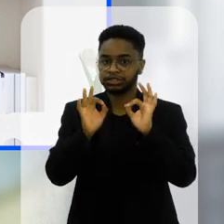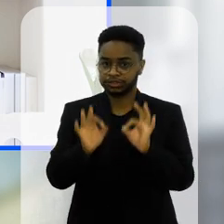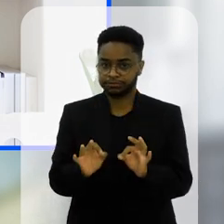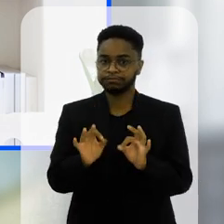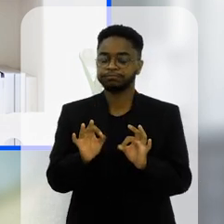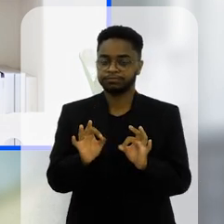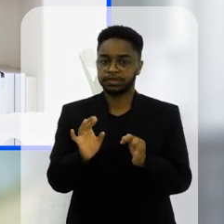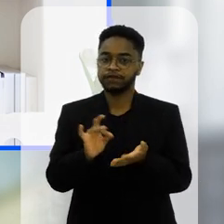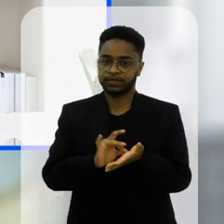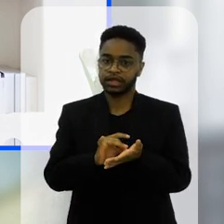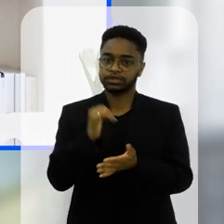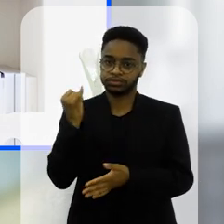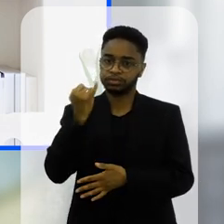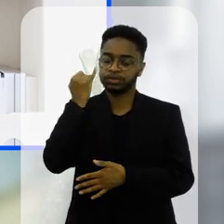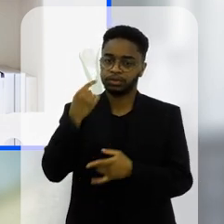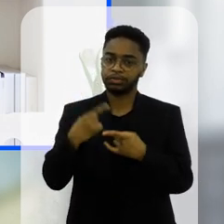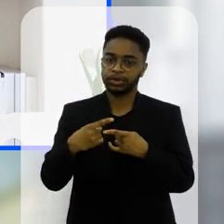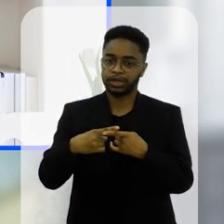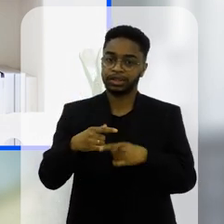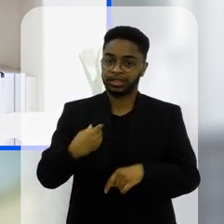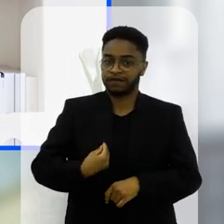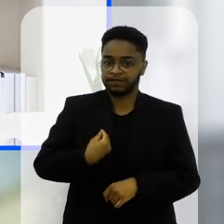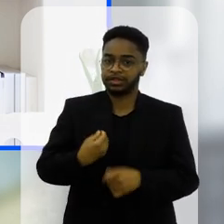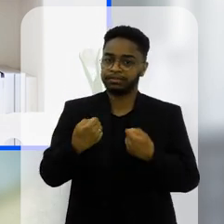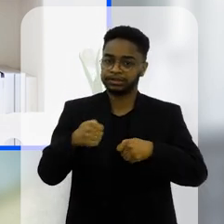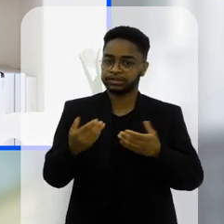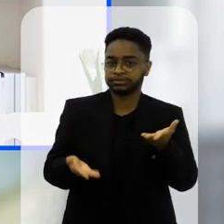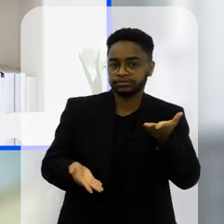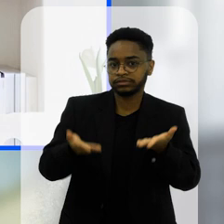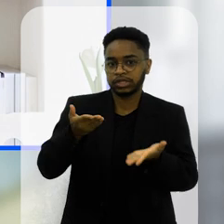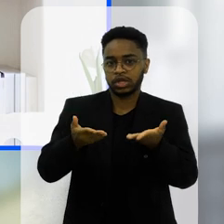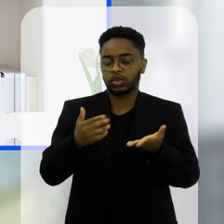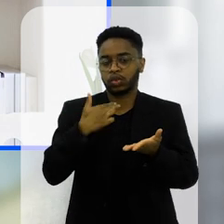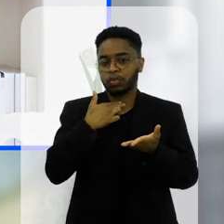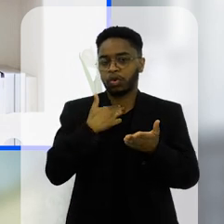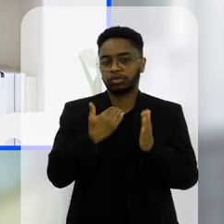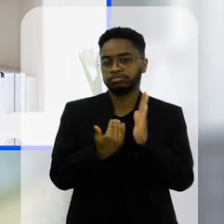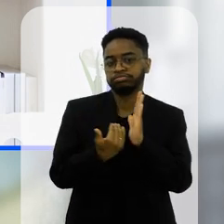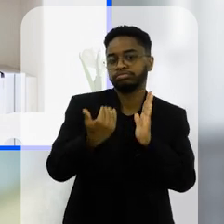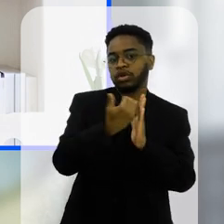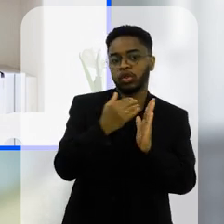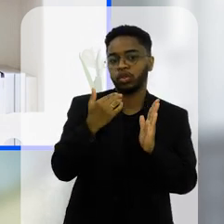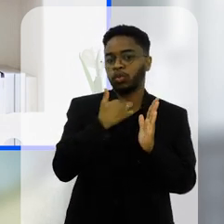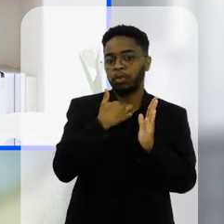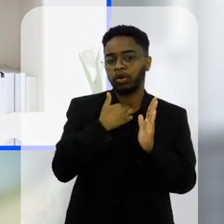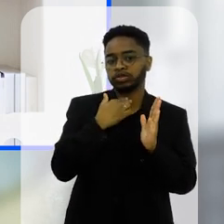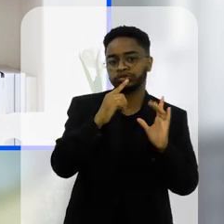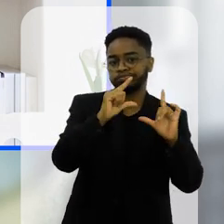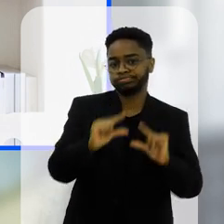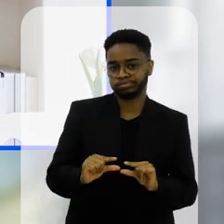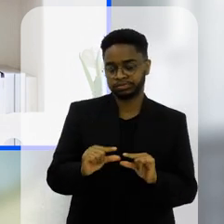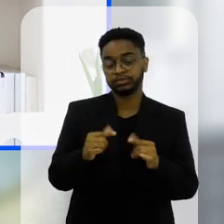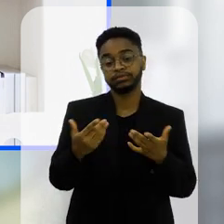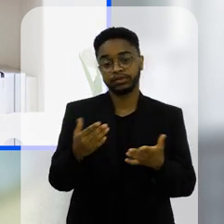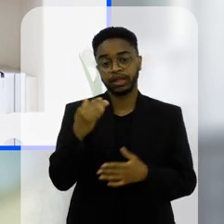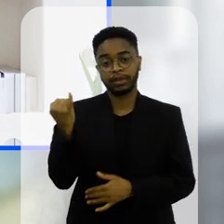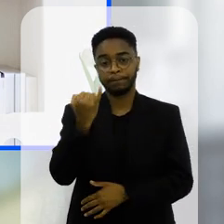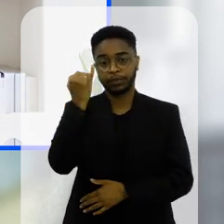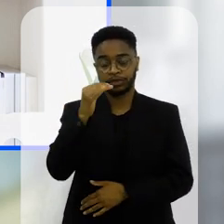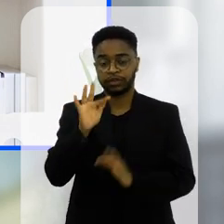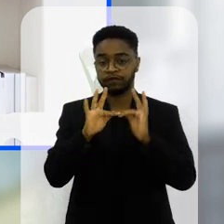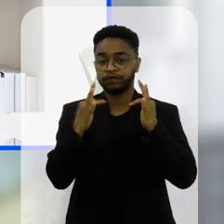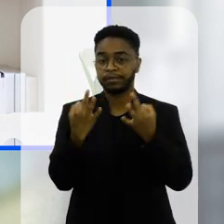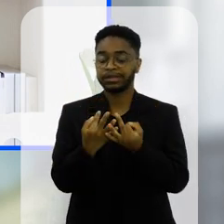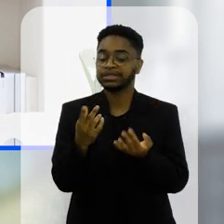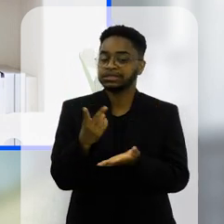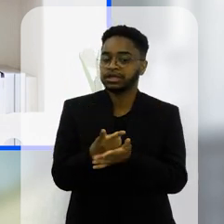né acho que tudo na vida você tem que ter um equilíbrio nada de mais nada de menos e aí é fundamental que